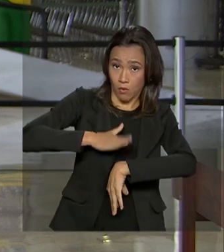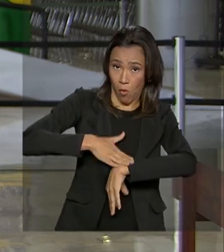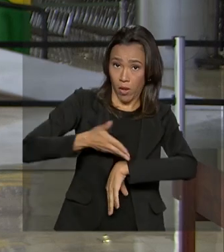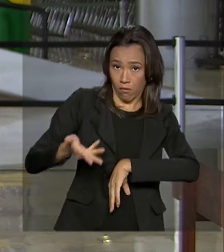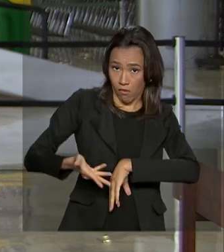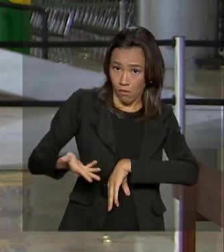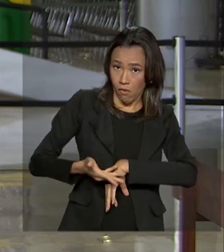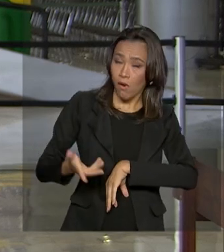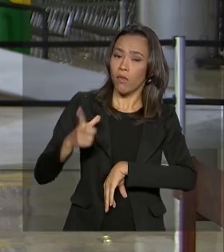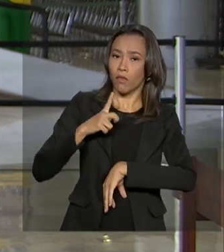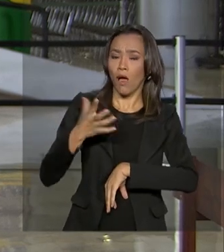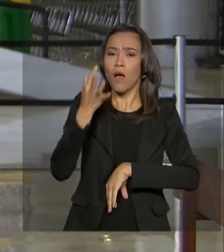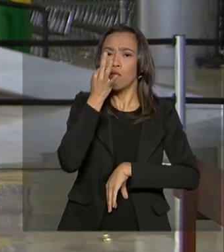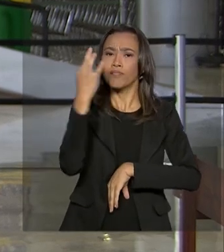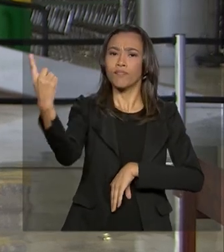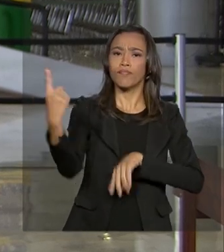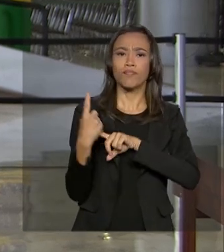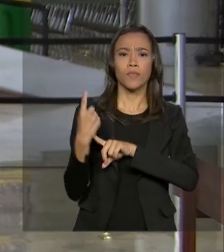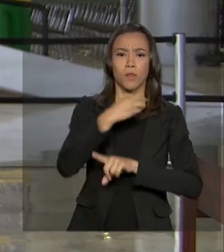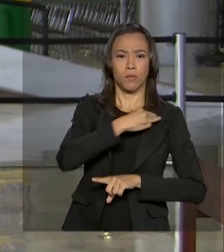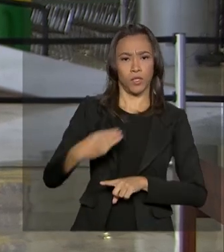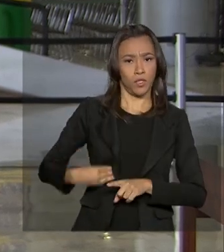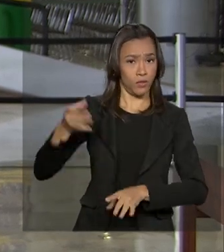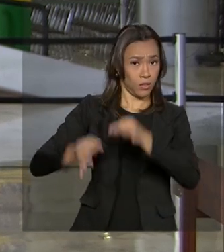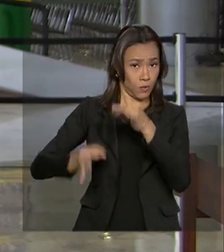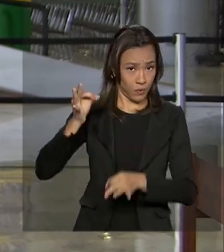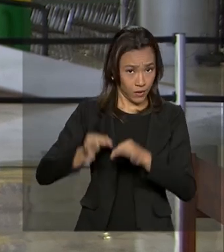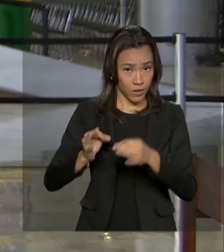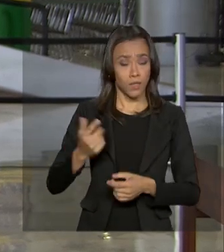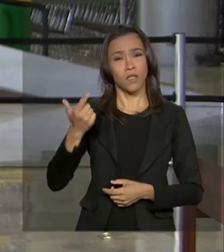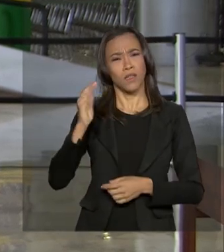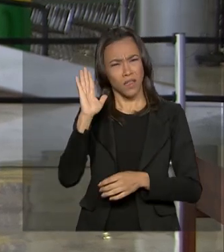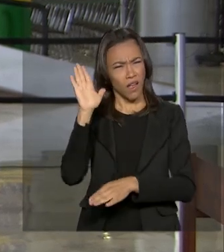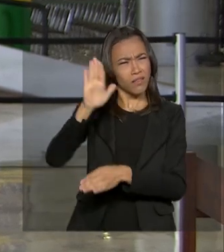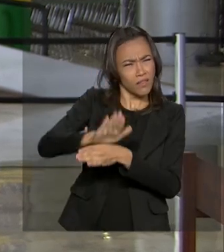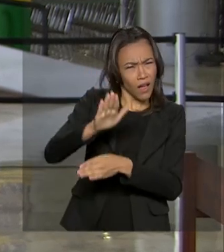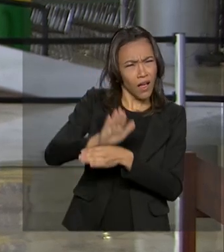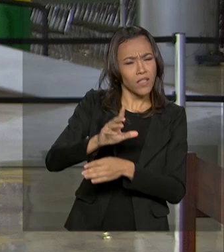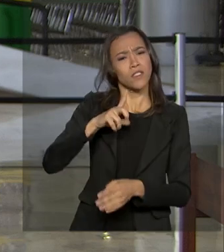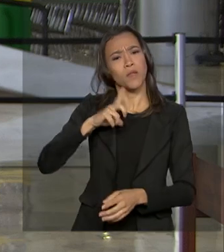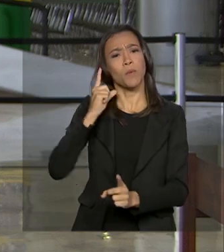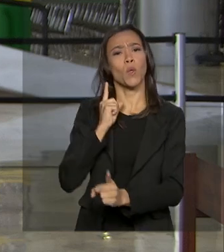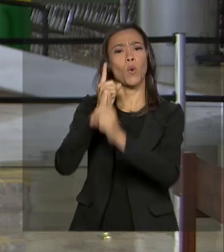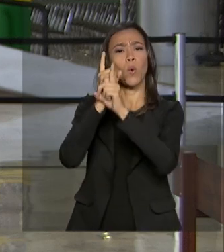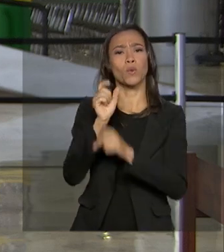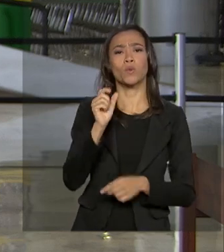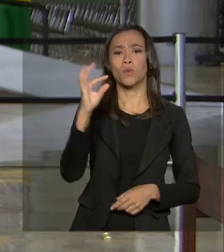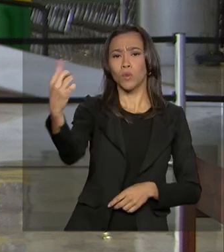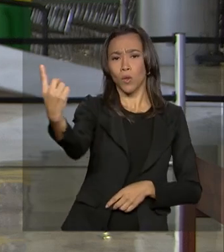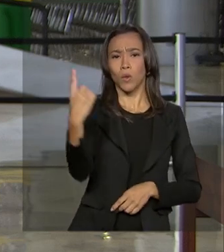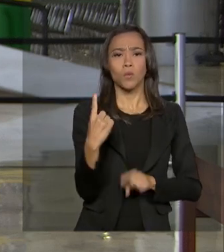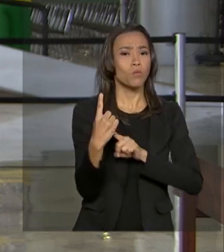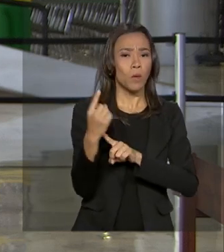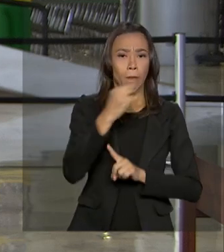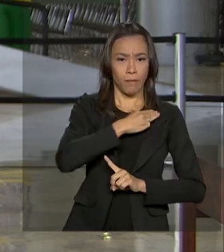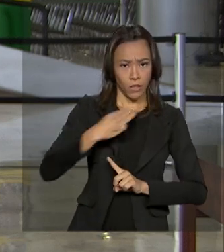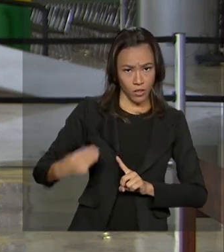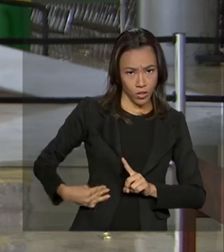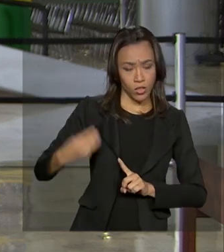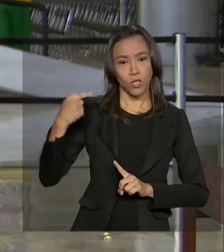com o ministro Sérgio Moro, da Justiça e Segurança Pública, e mais tarde, o encontro é com Gustavo Canuto, ministro do